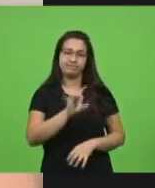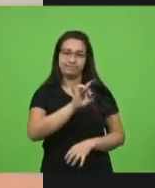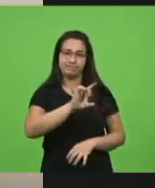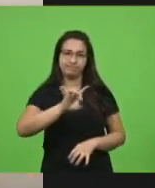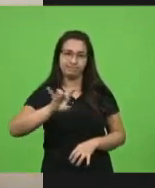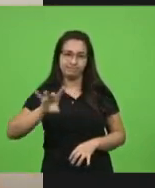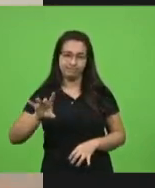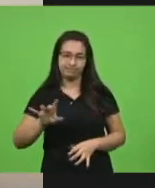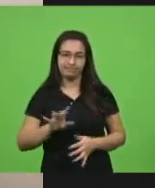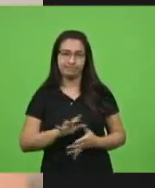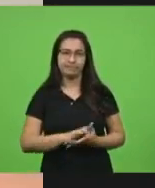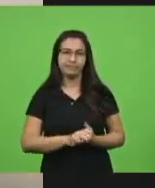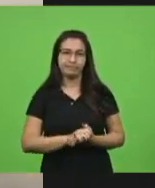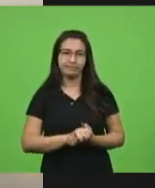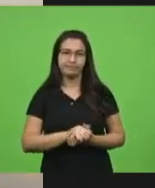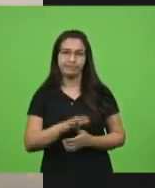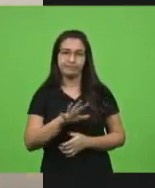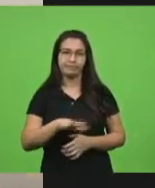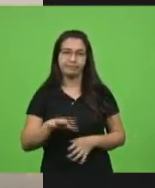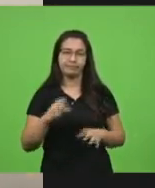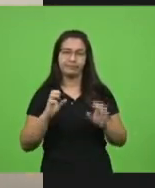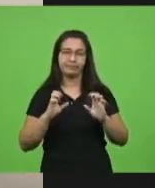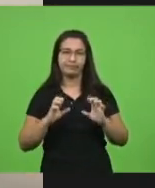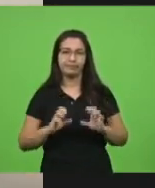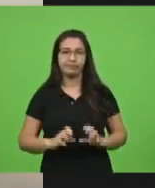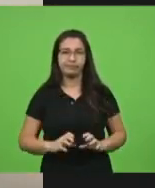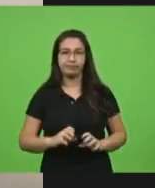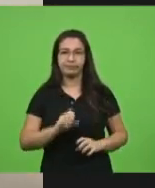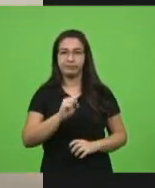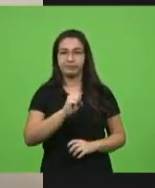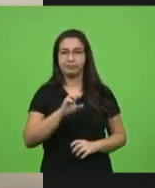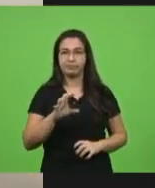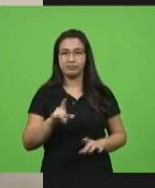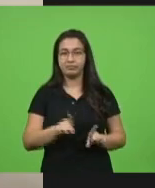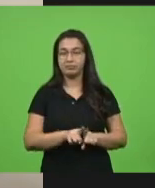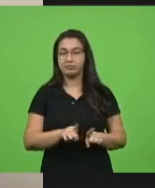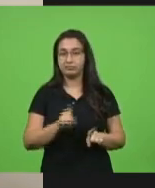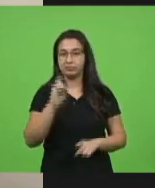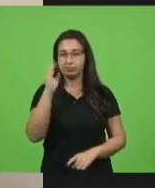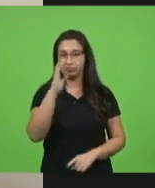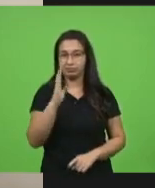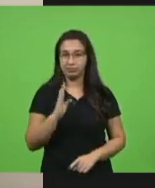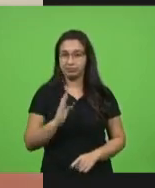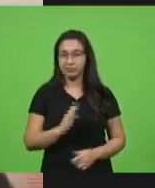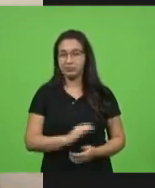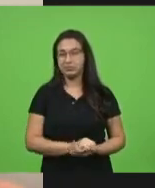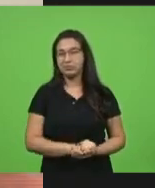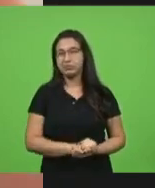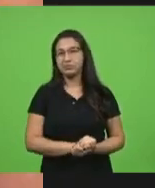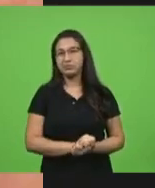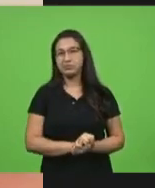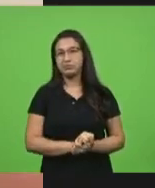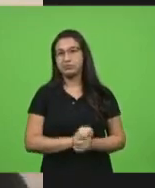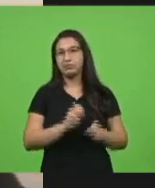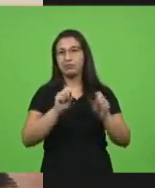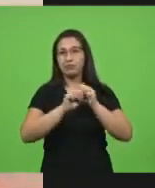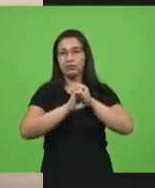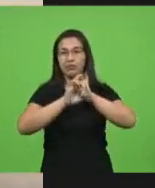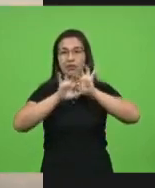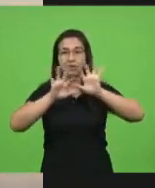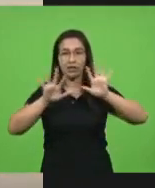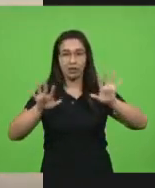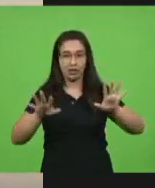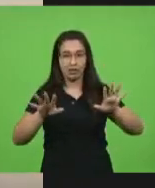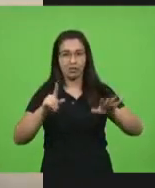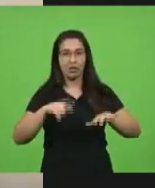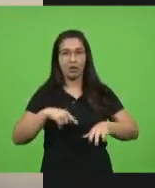a cada uma de nós, cidadãos catarinenses e brasileiros. E claro que uma das coisas importantes